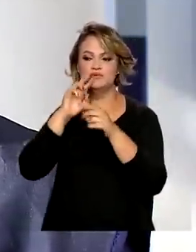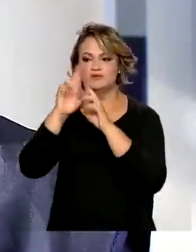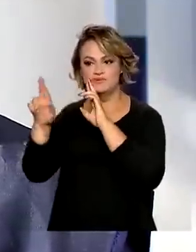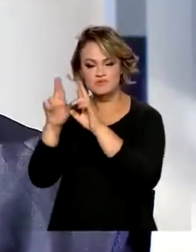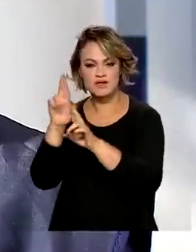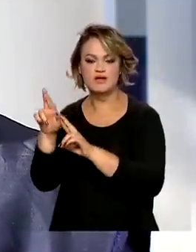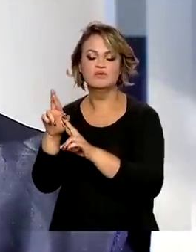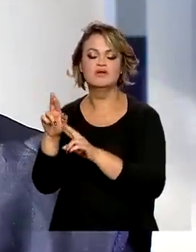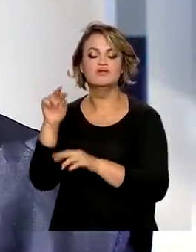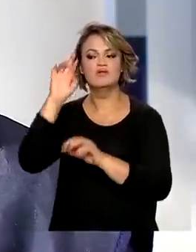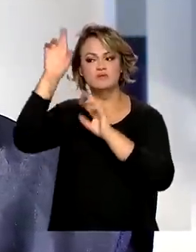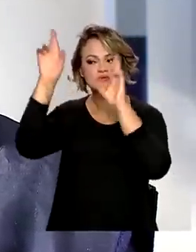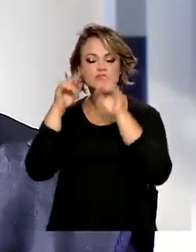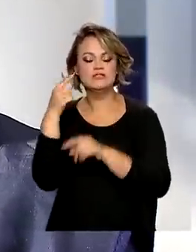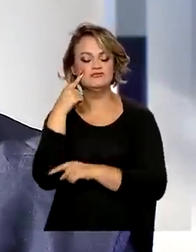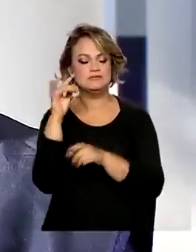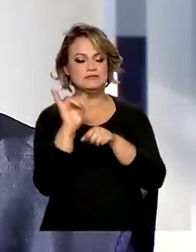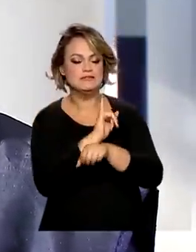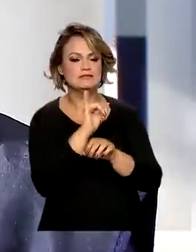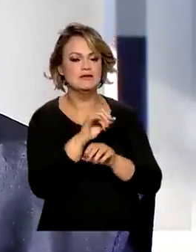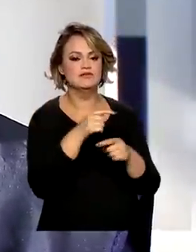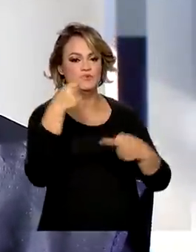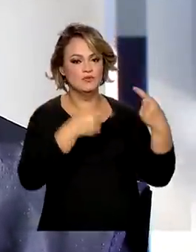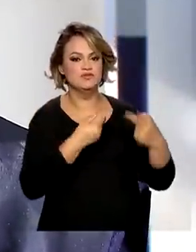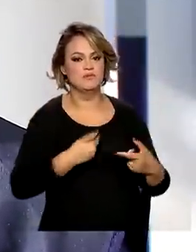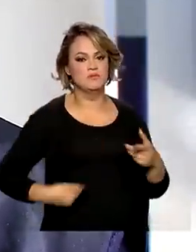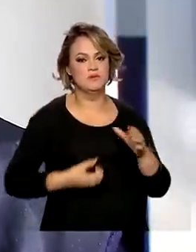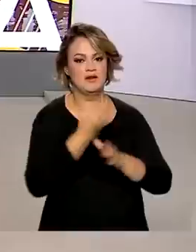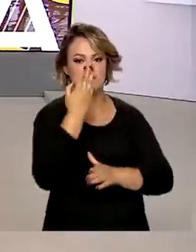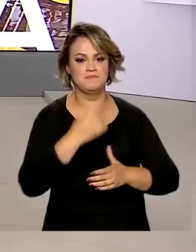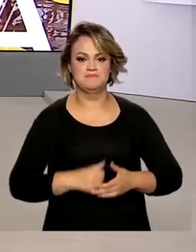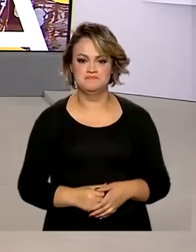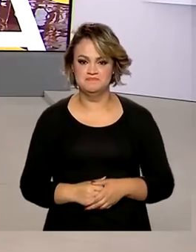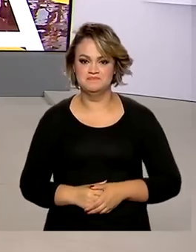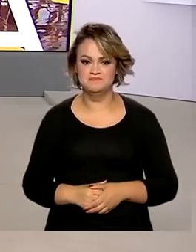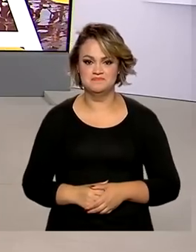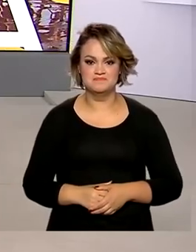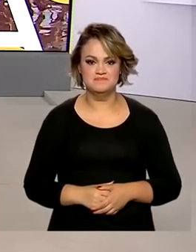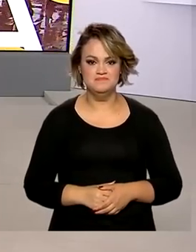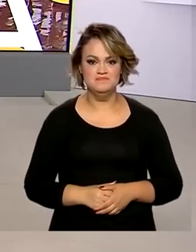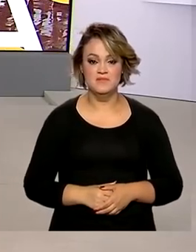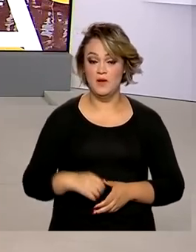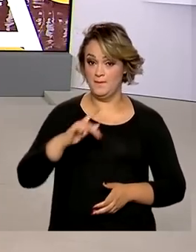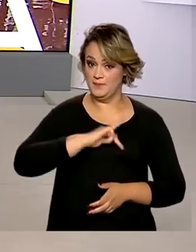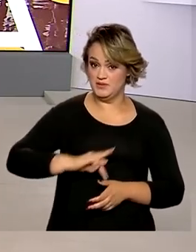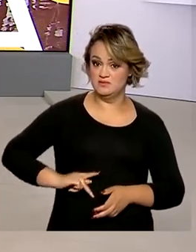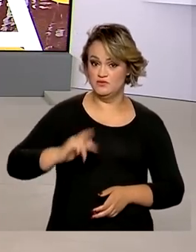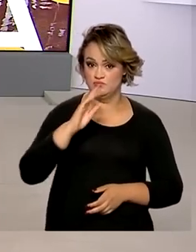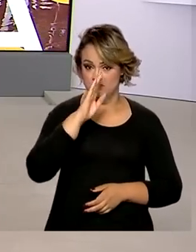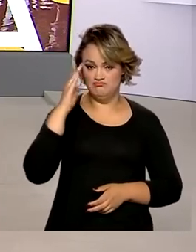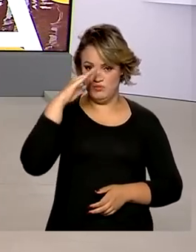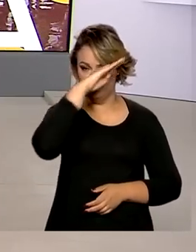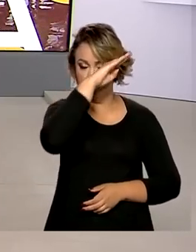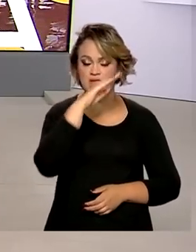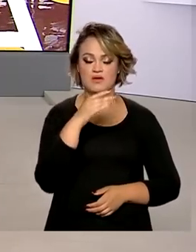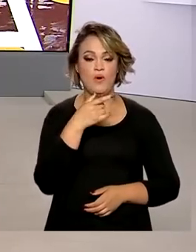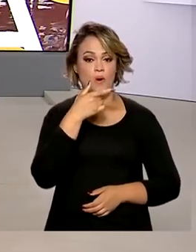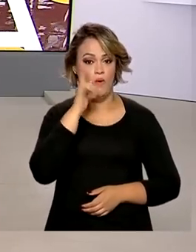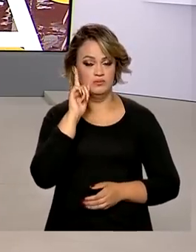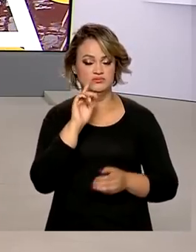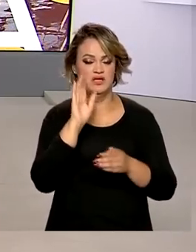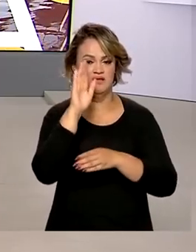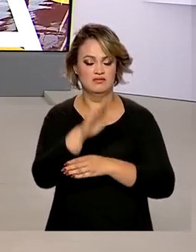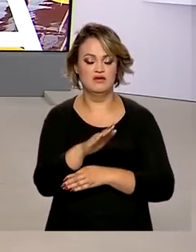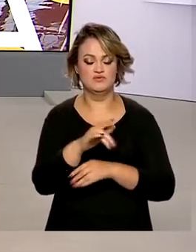censo e as autoridades poderem executar as políticas públicas, né? O presidente Jair Bolsonaro se reuniu na tarde dessa